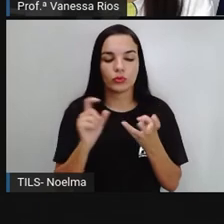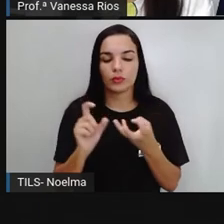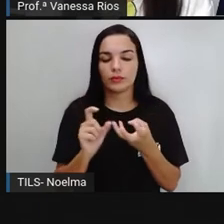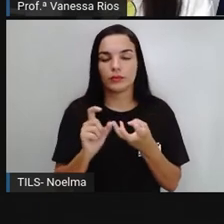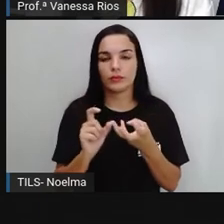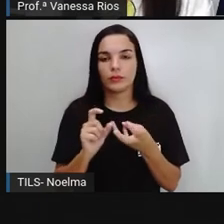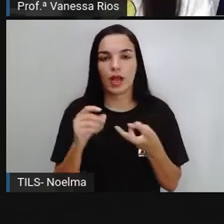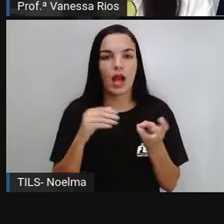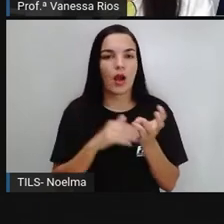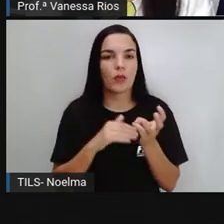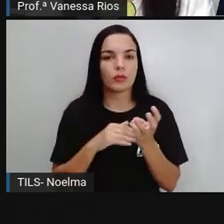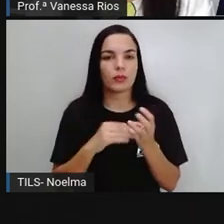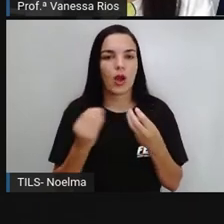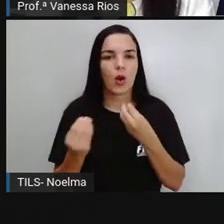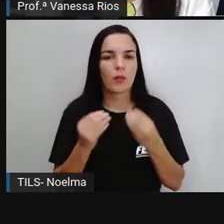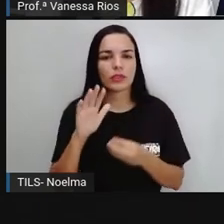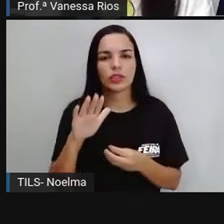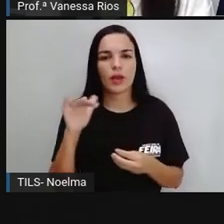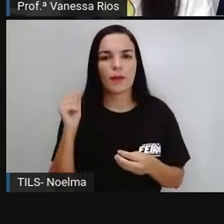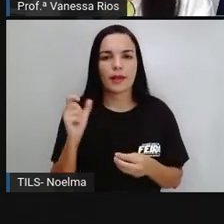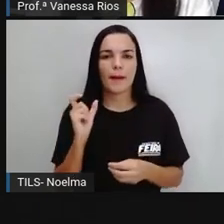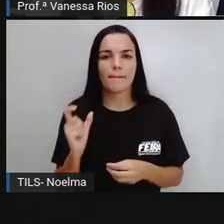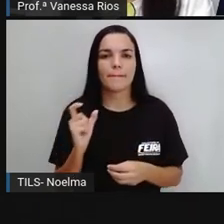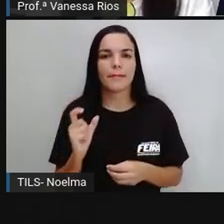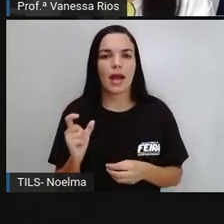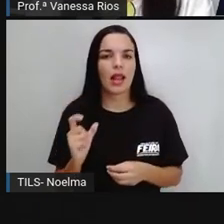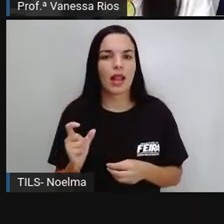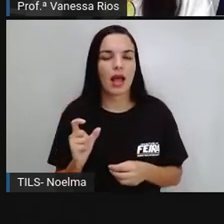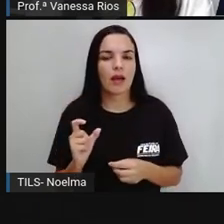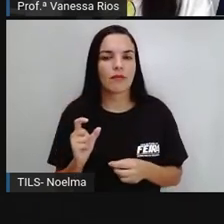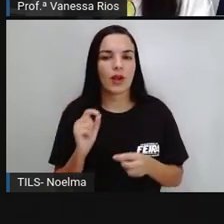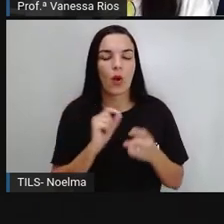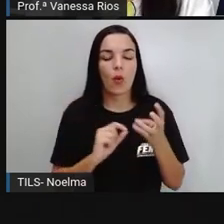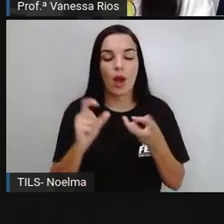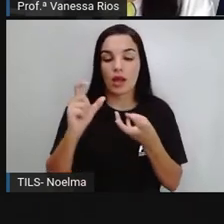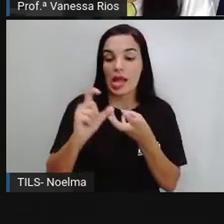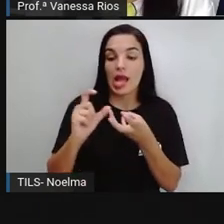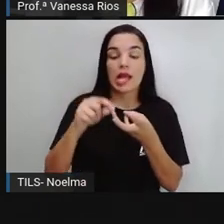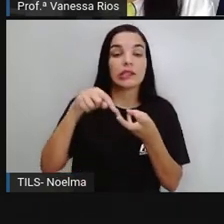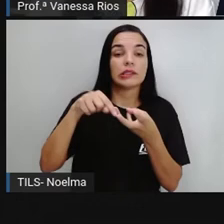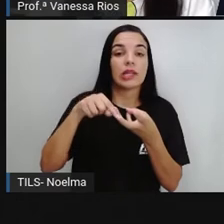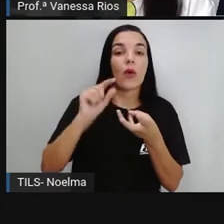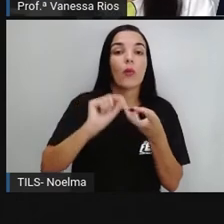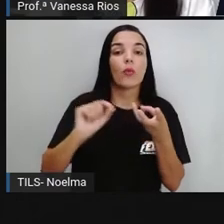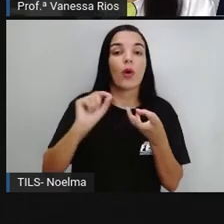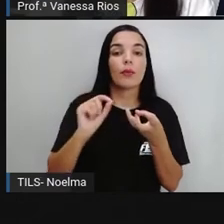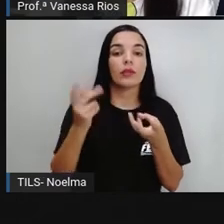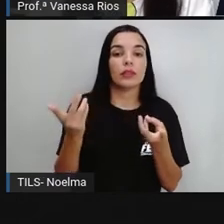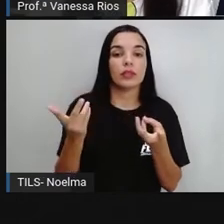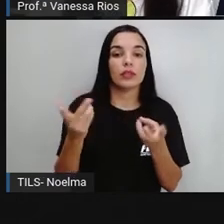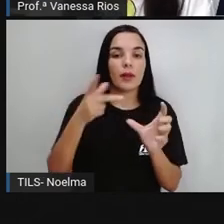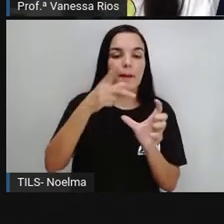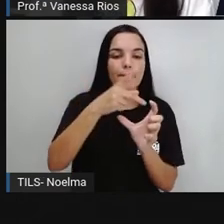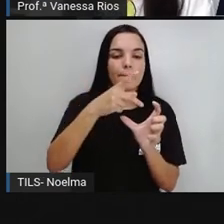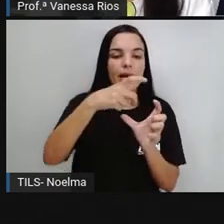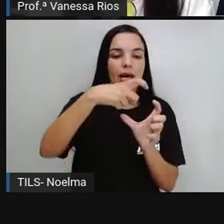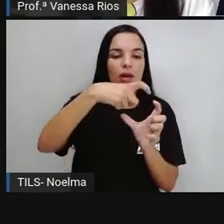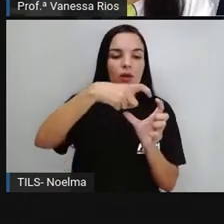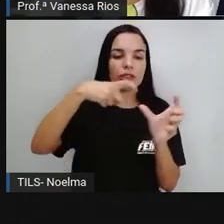E como é chamada a palavra quando a sílaba tônica é a penúltima sílaba? Nós chamamos de